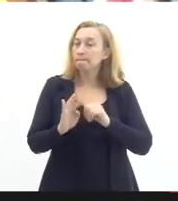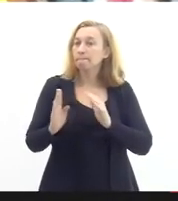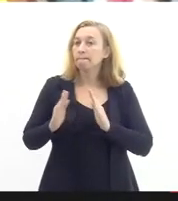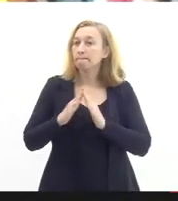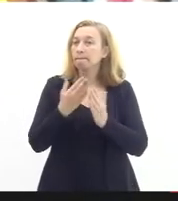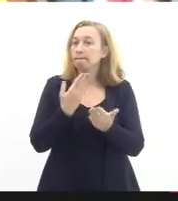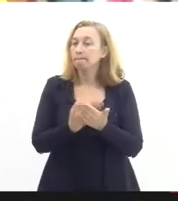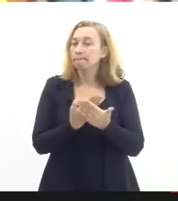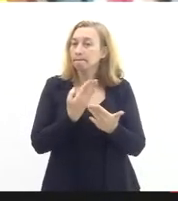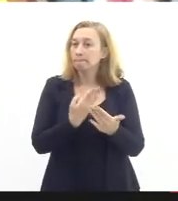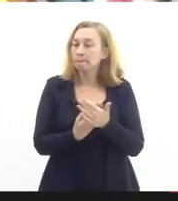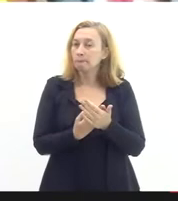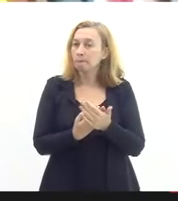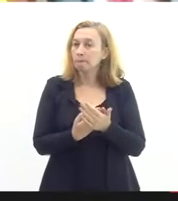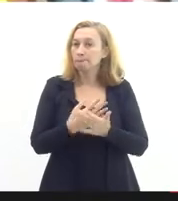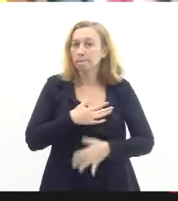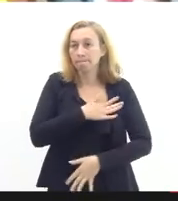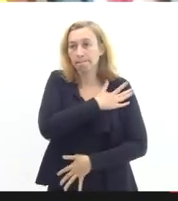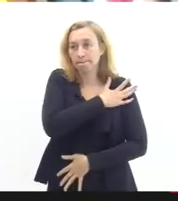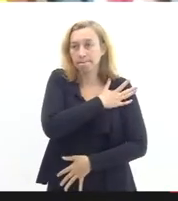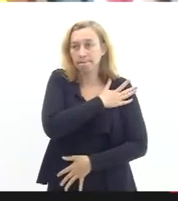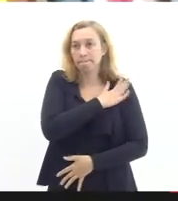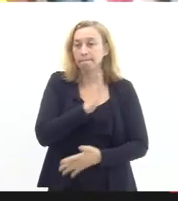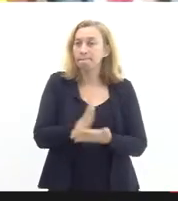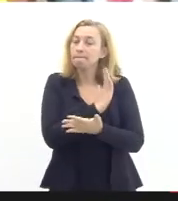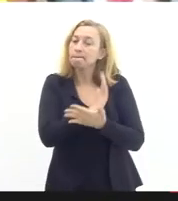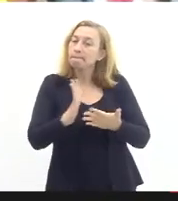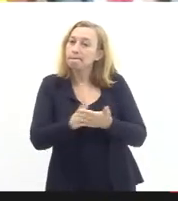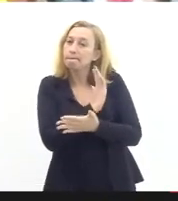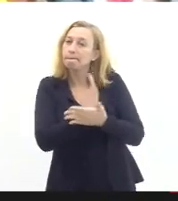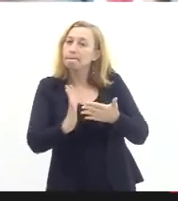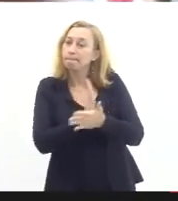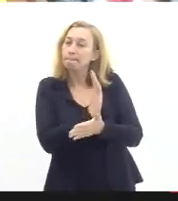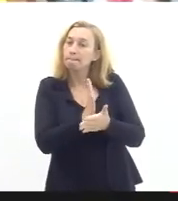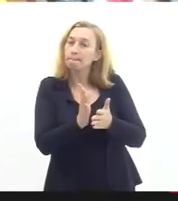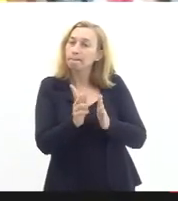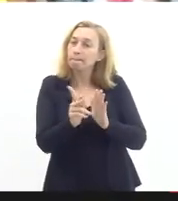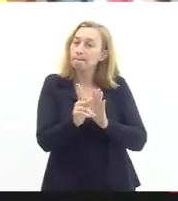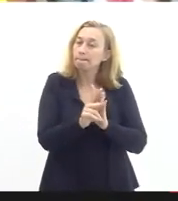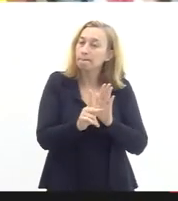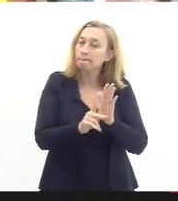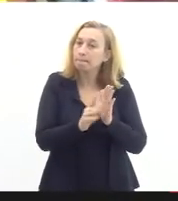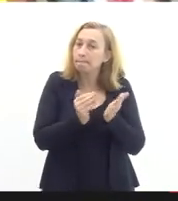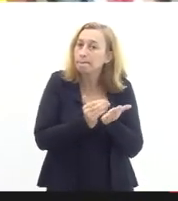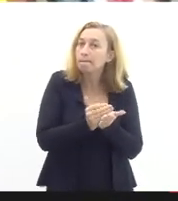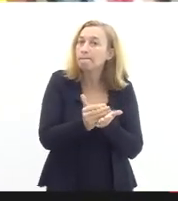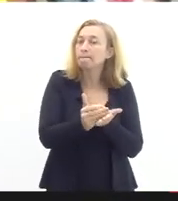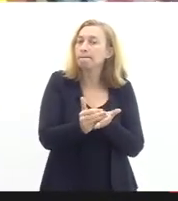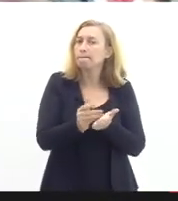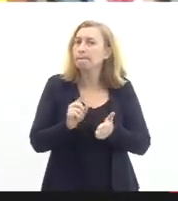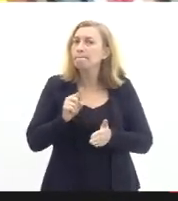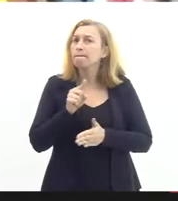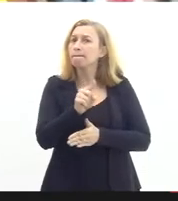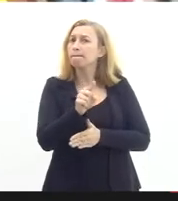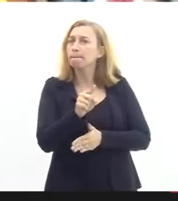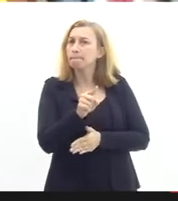algumas em termos de projeto piloto estes são